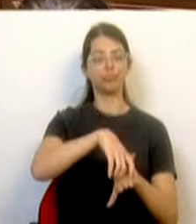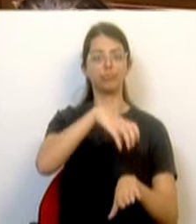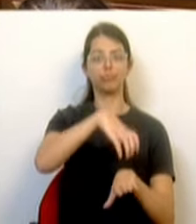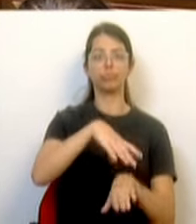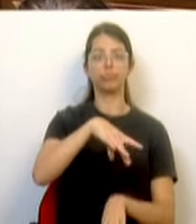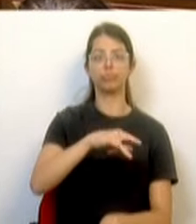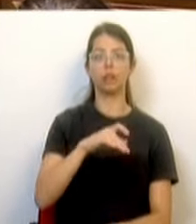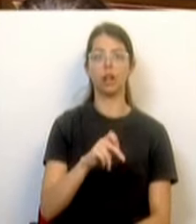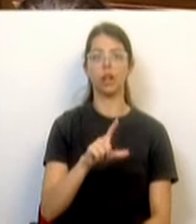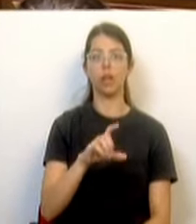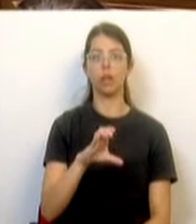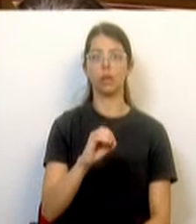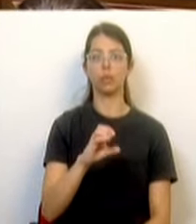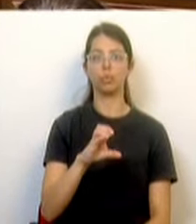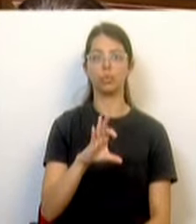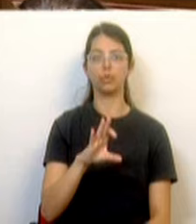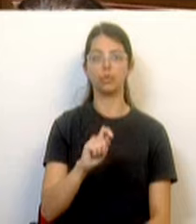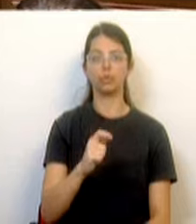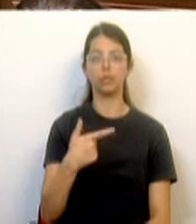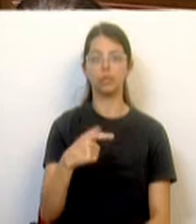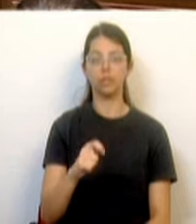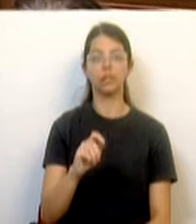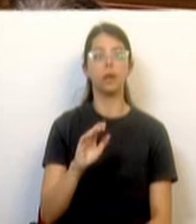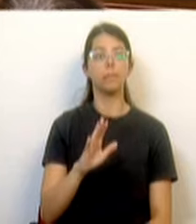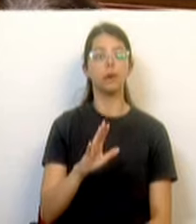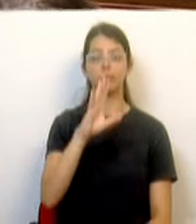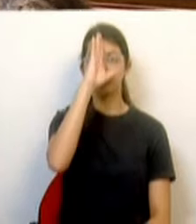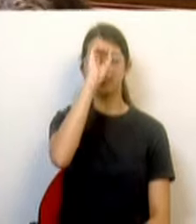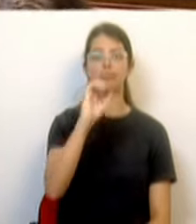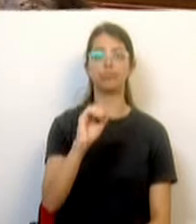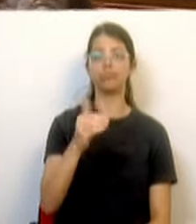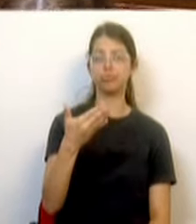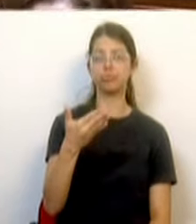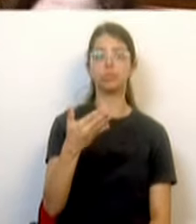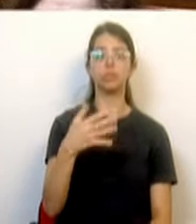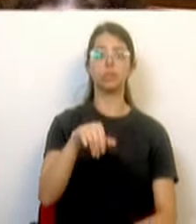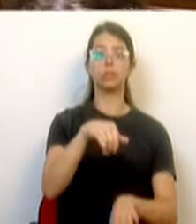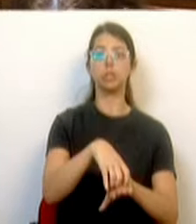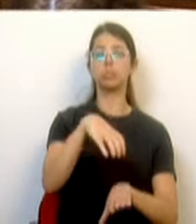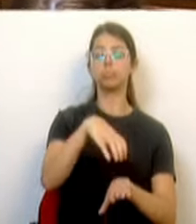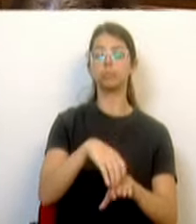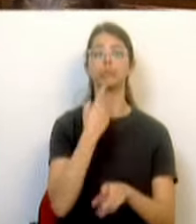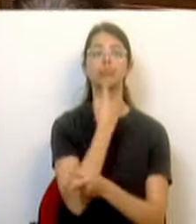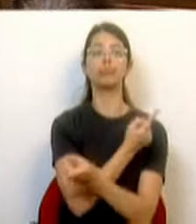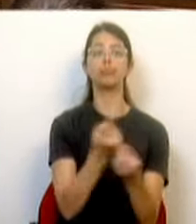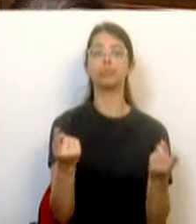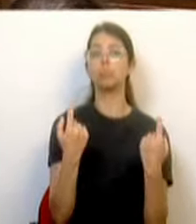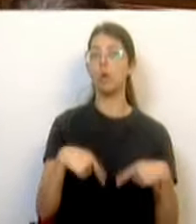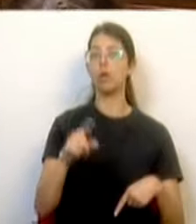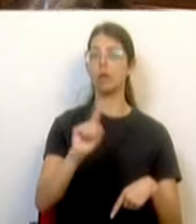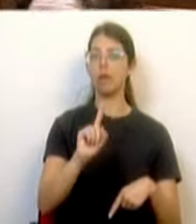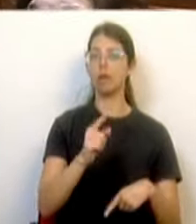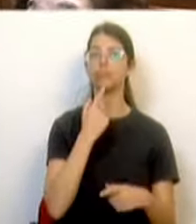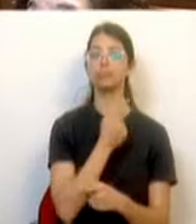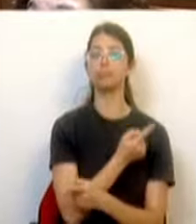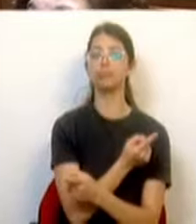Alcochete. Mas o Sr. Primeiro-Ministro não anunciou apenas o aeroporto em Alcochete. Anunciou, e